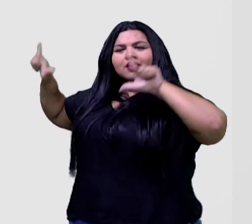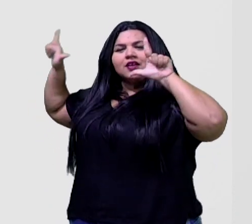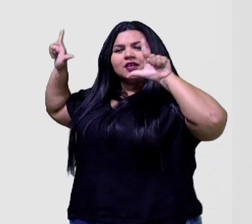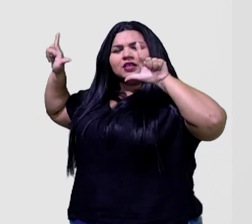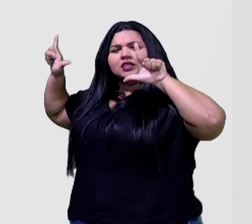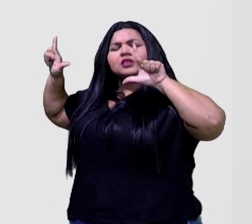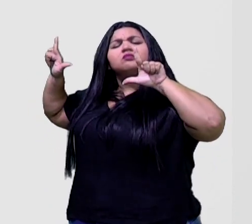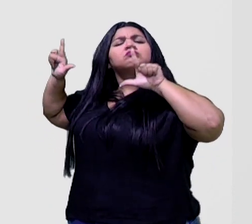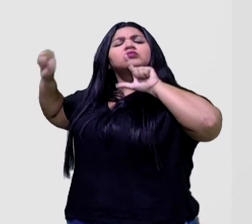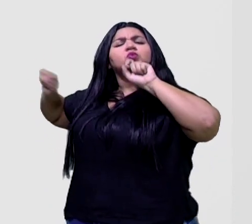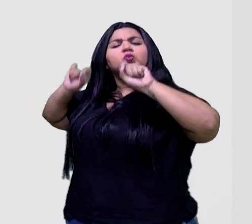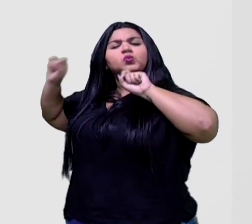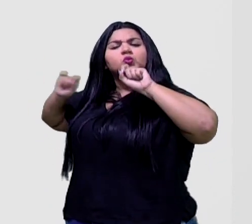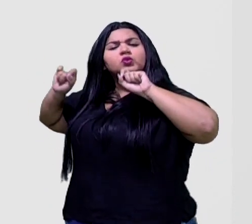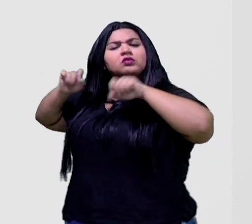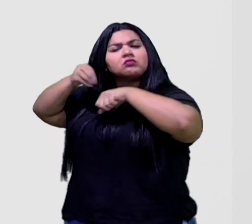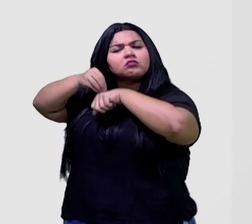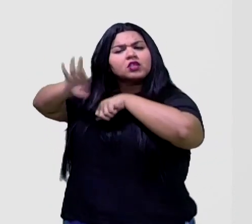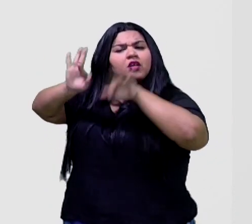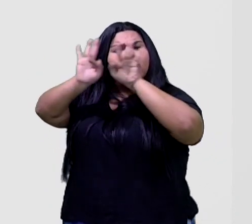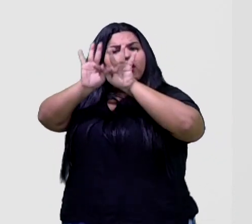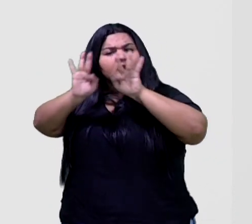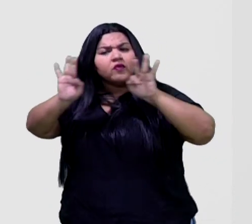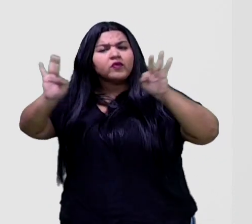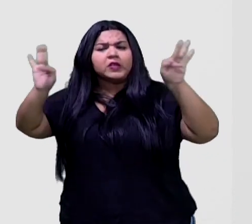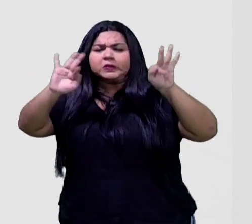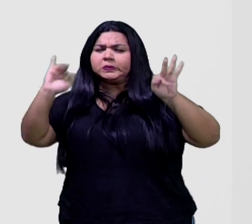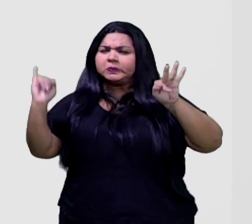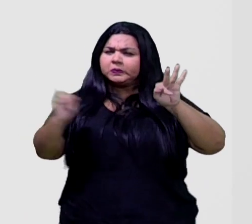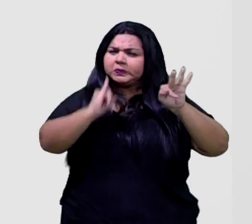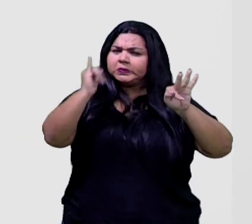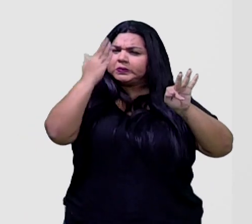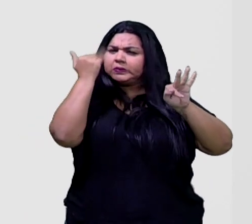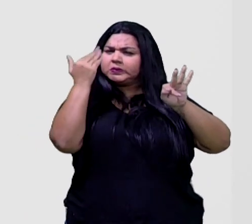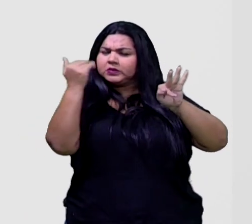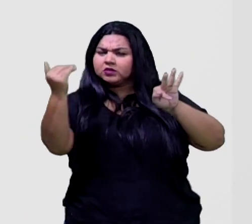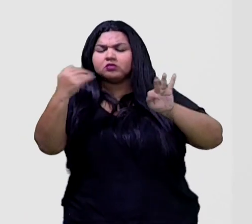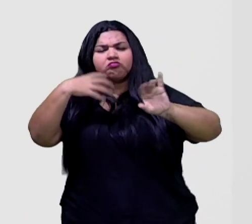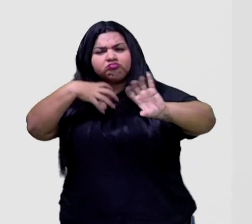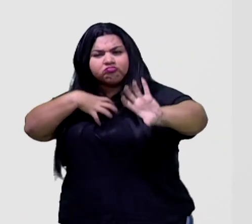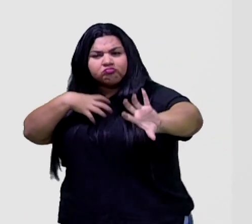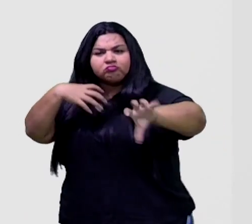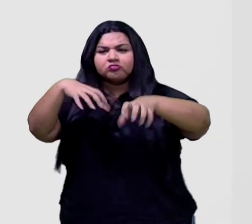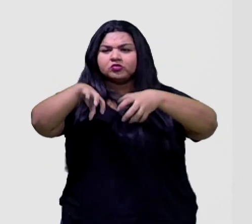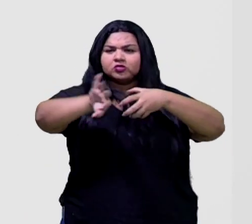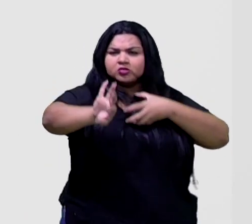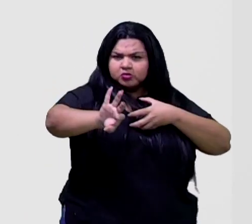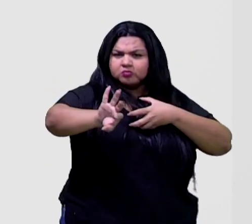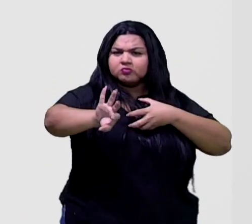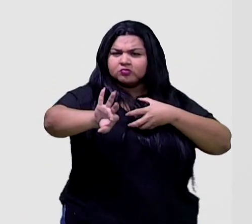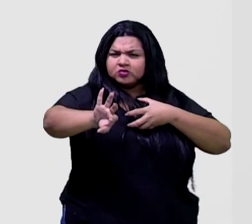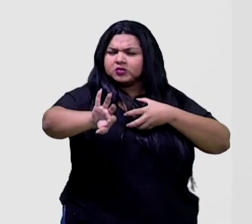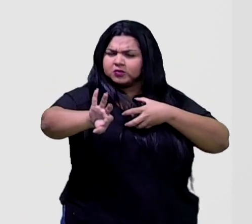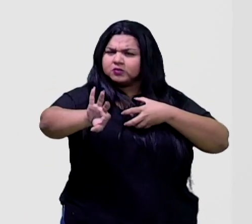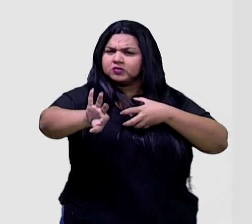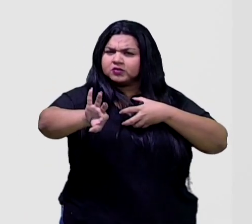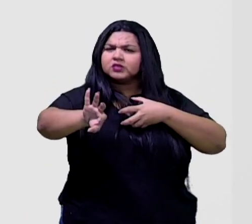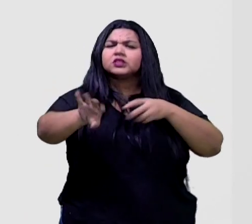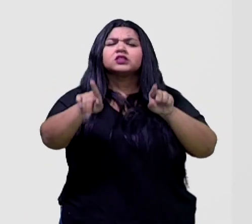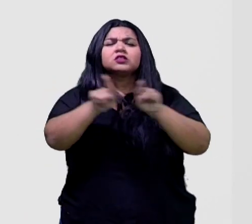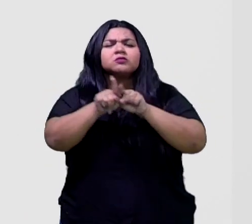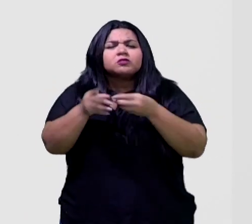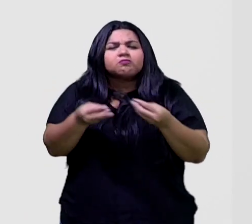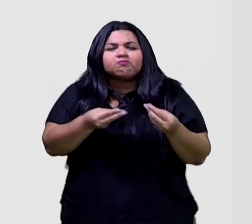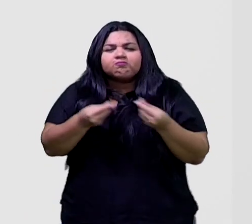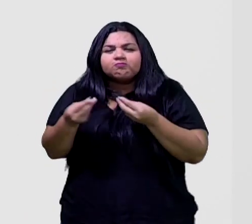que trata um pouco do como a gente tem que ter, não é? Empatia em relação ao próximo, Ter aí a